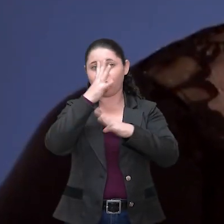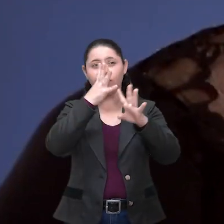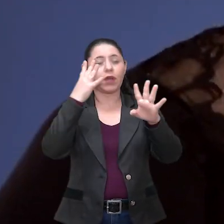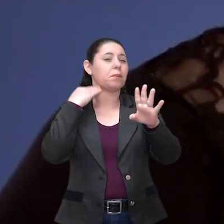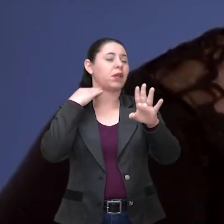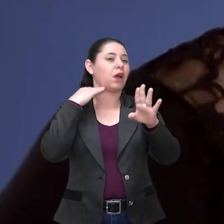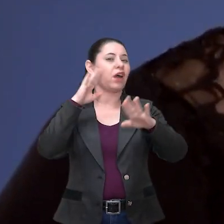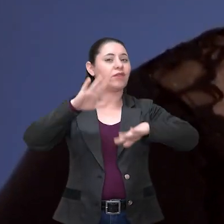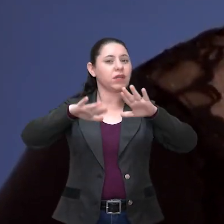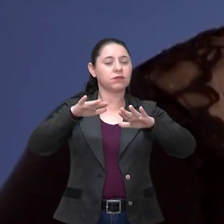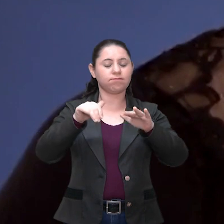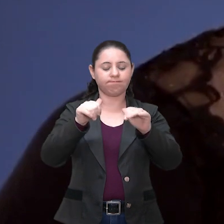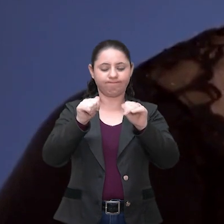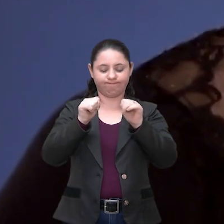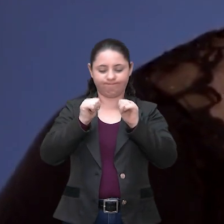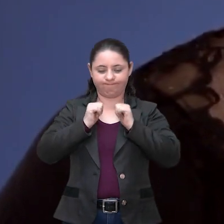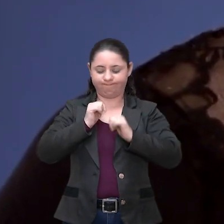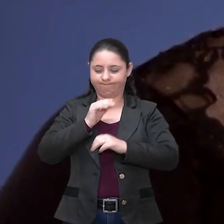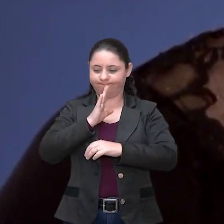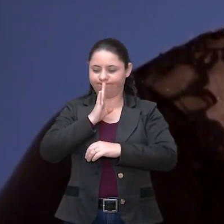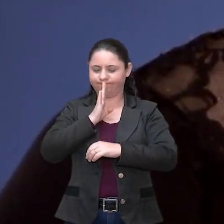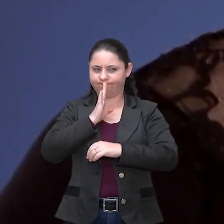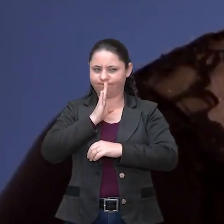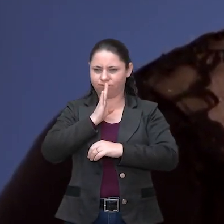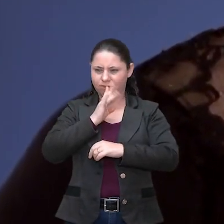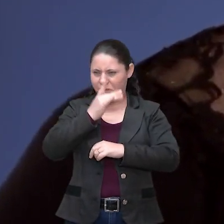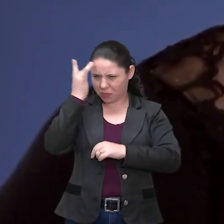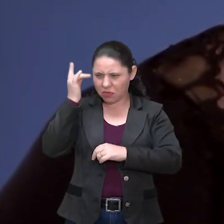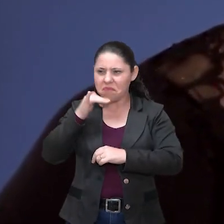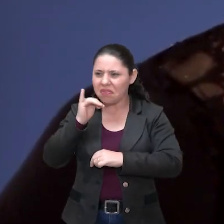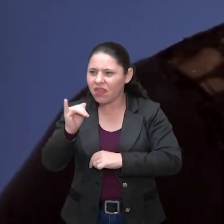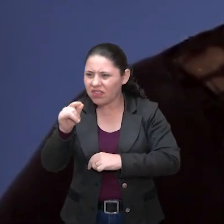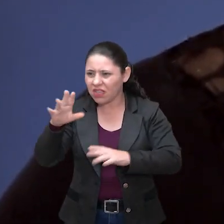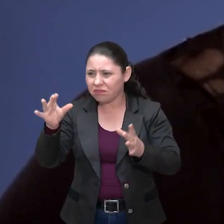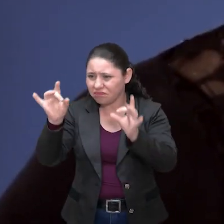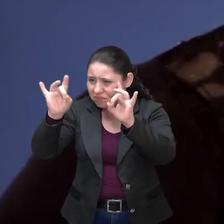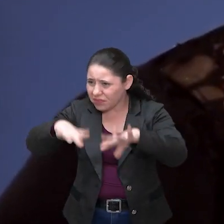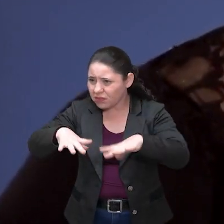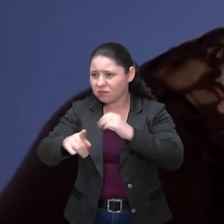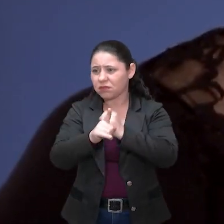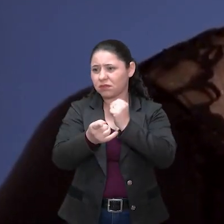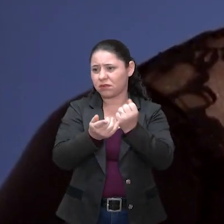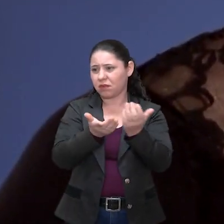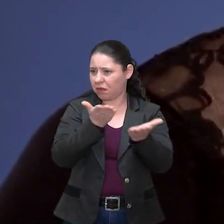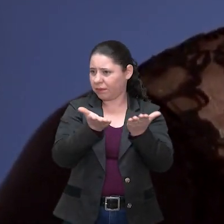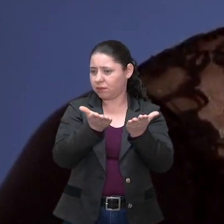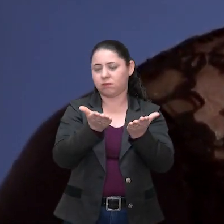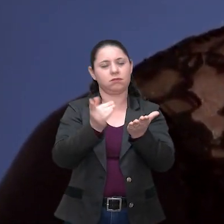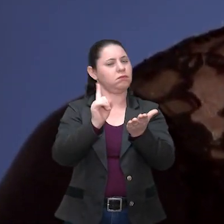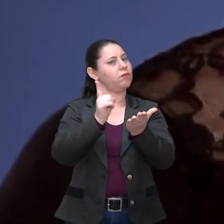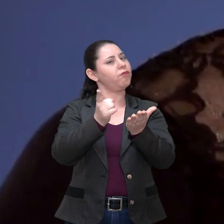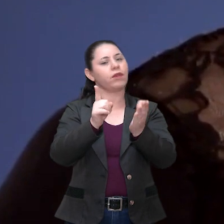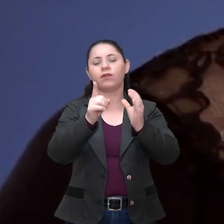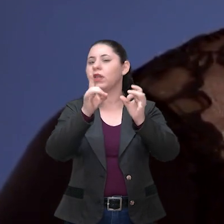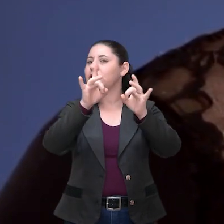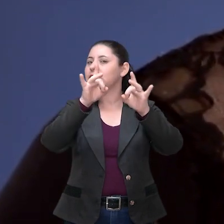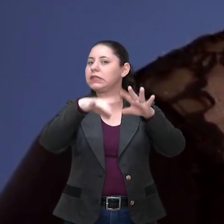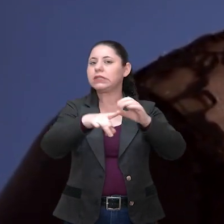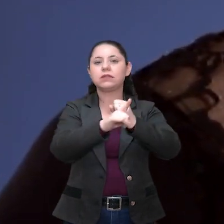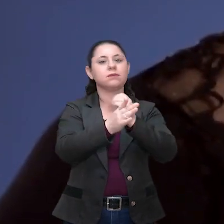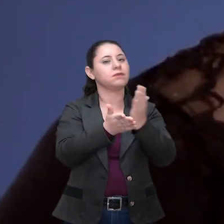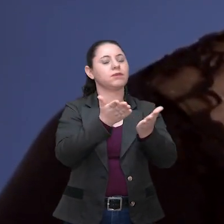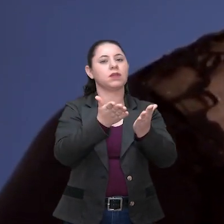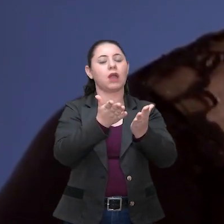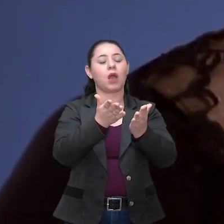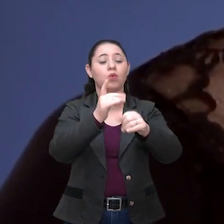quando eu fico um pouco mais quieta, mais retraída, as pessoas já falam, nossa, já vai desistir do tratamento. Não, não vou desistir do tratamento,